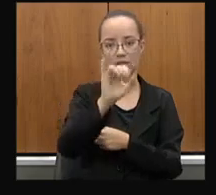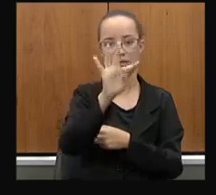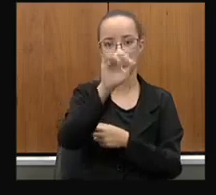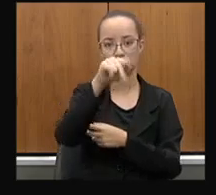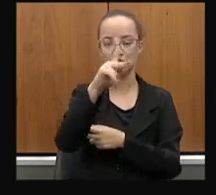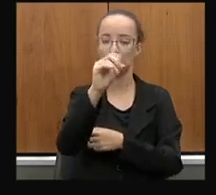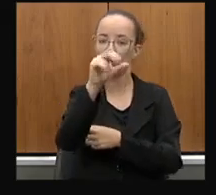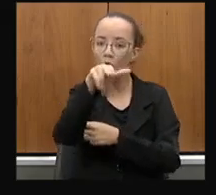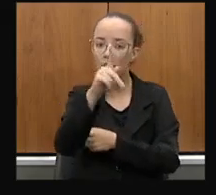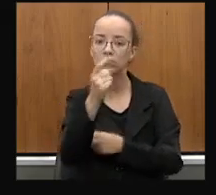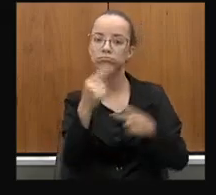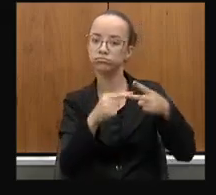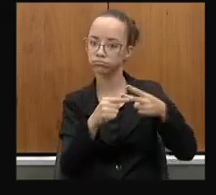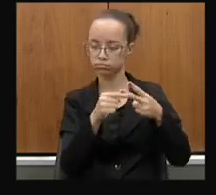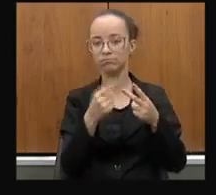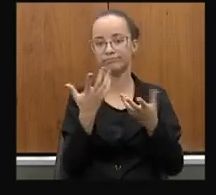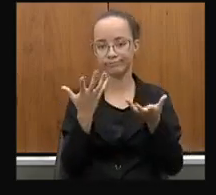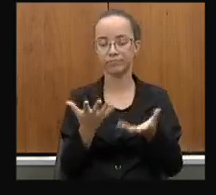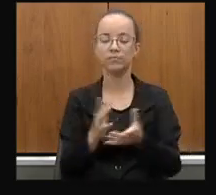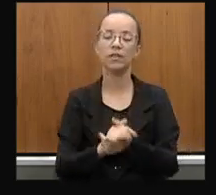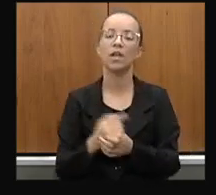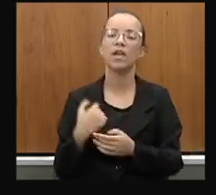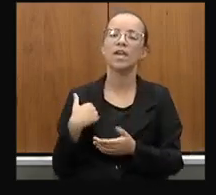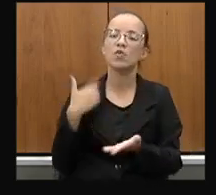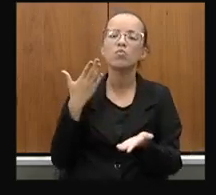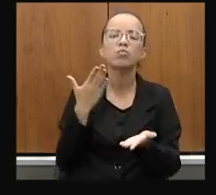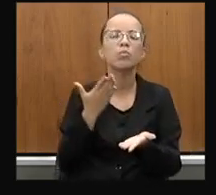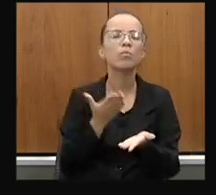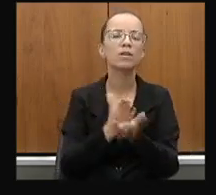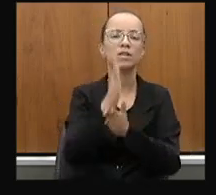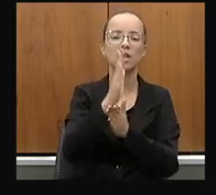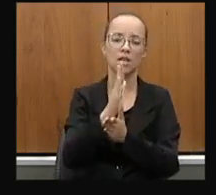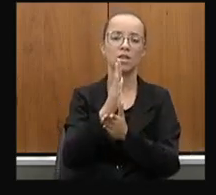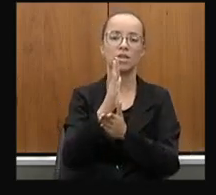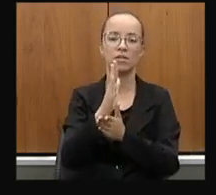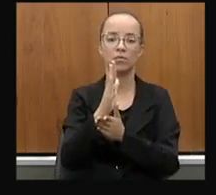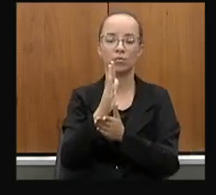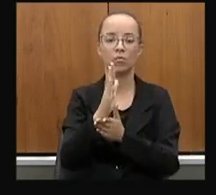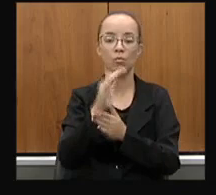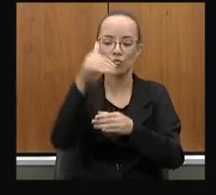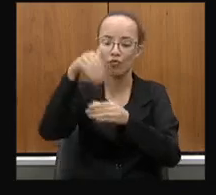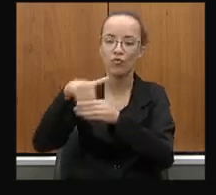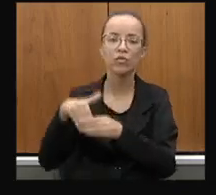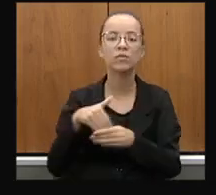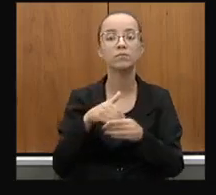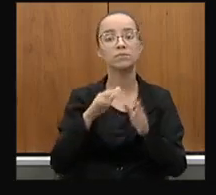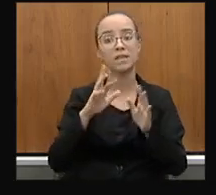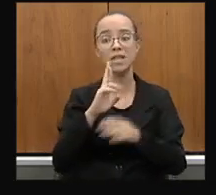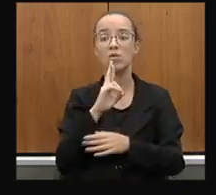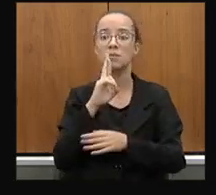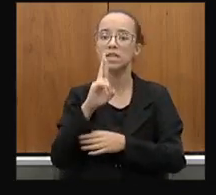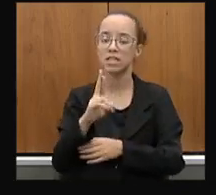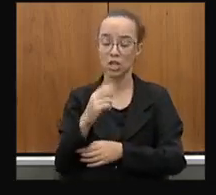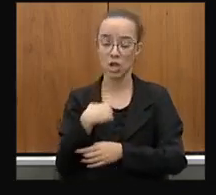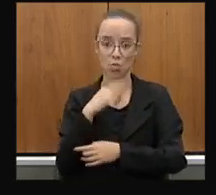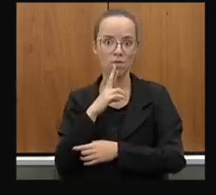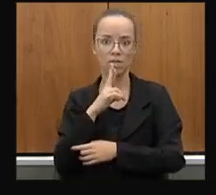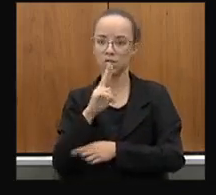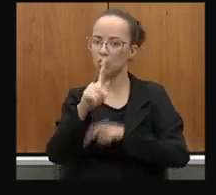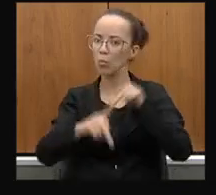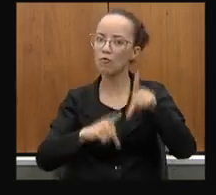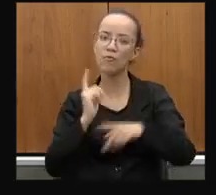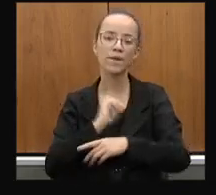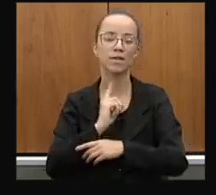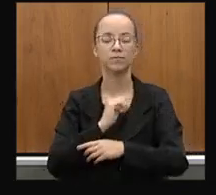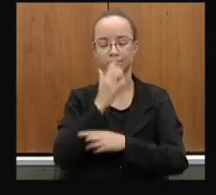Eu fui eleito com quase 85 mil votos, mas eu represento todo o povo mineiro. E para terminar,